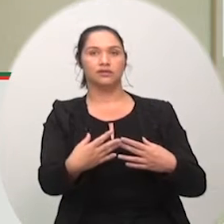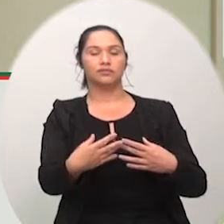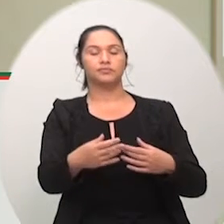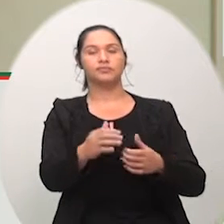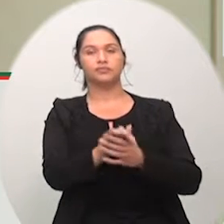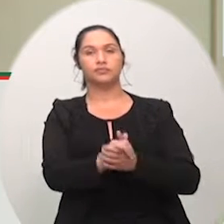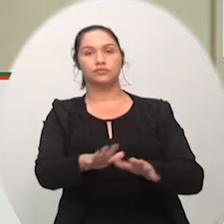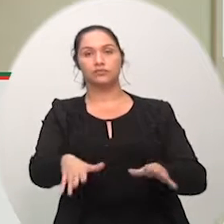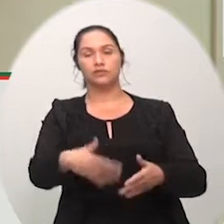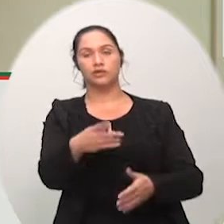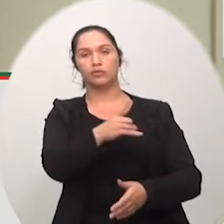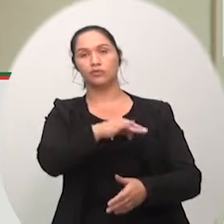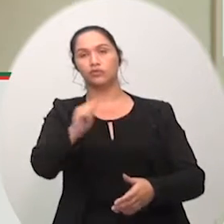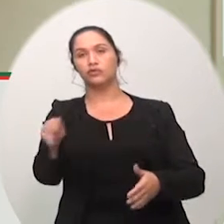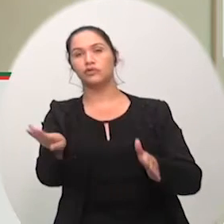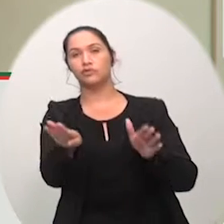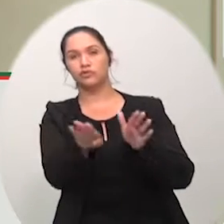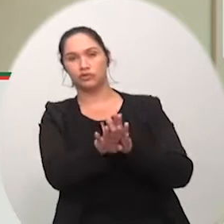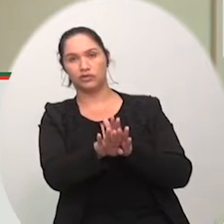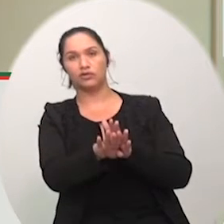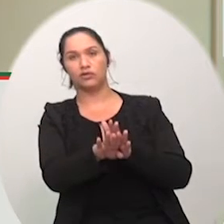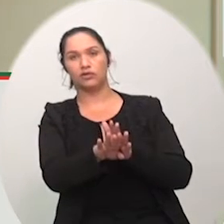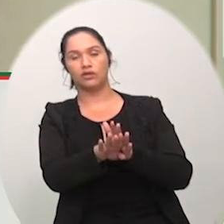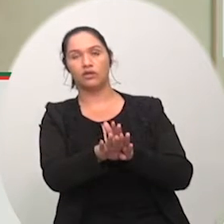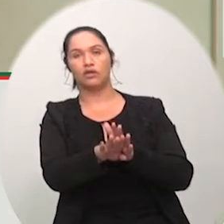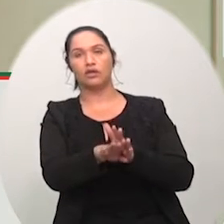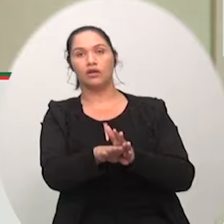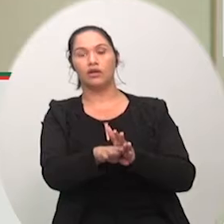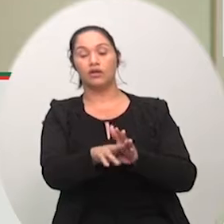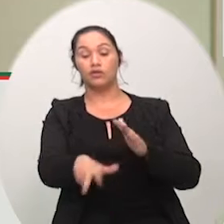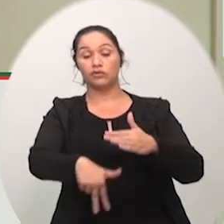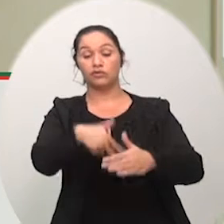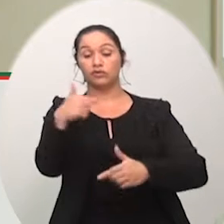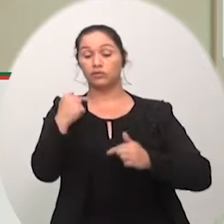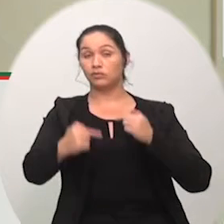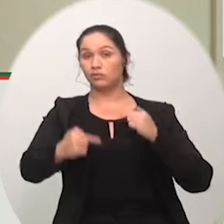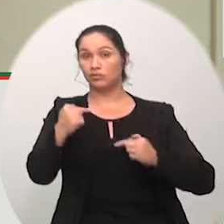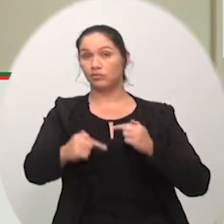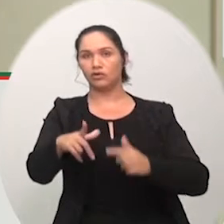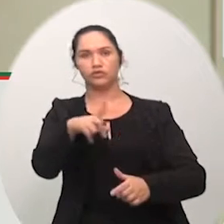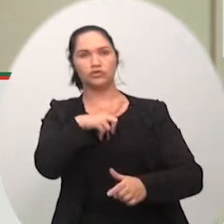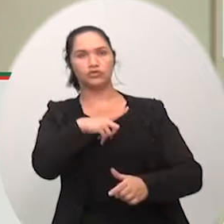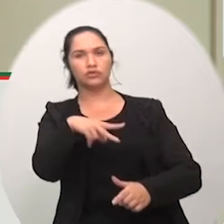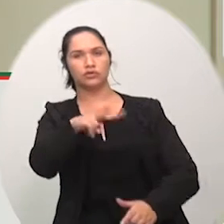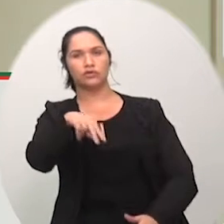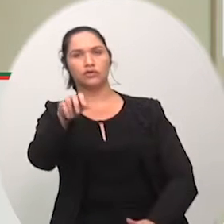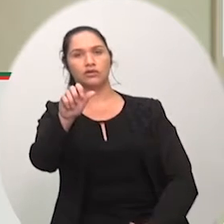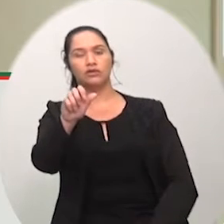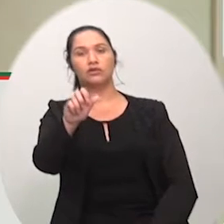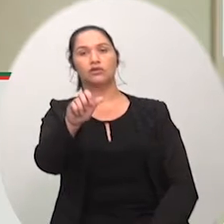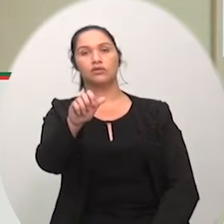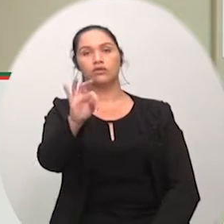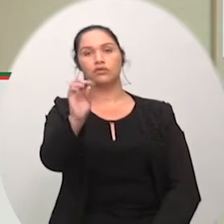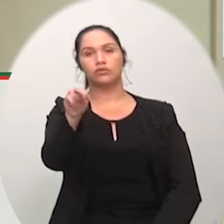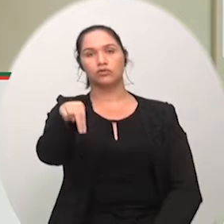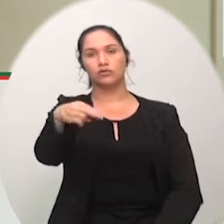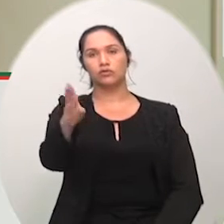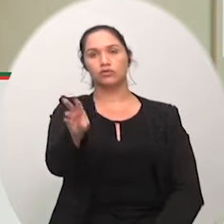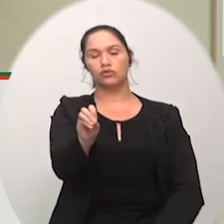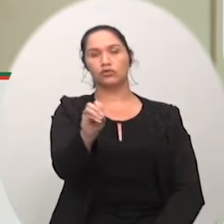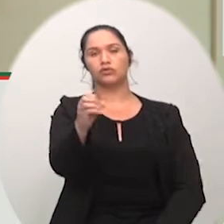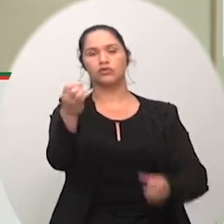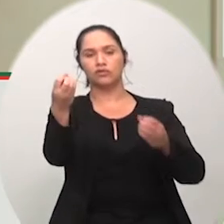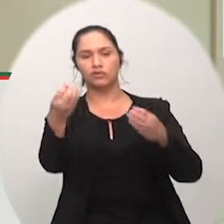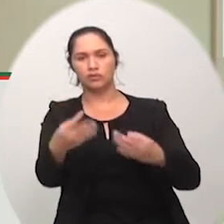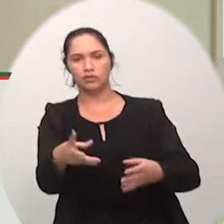eu me defrontei aqui com um debate nesta tribuna do vereador Toninho da Embralite falando acerca das paradas de ônibus a